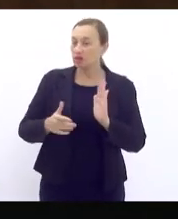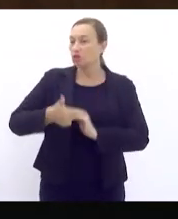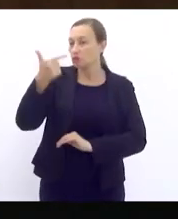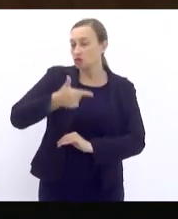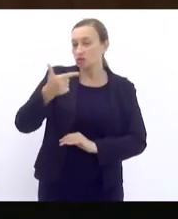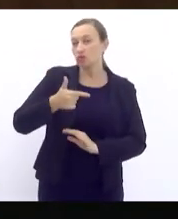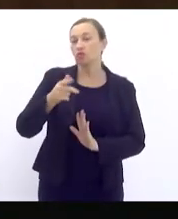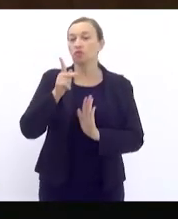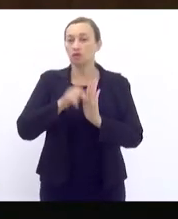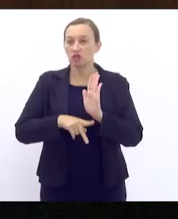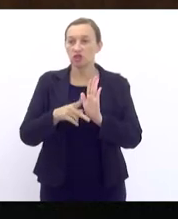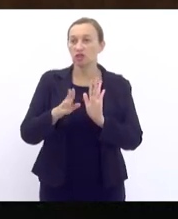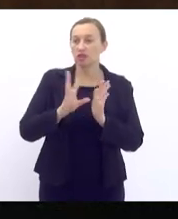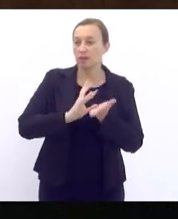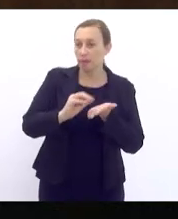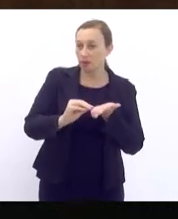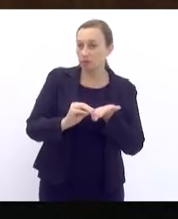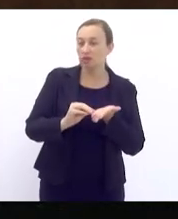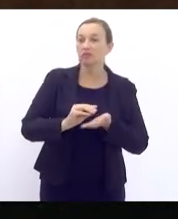projeto da pauta,